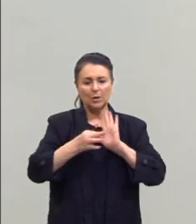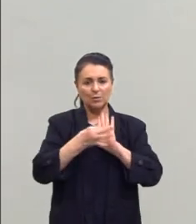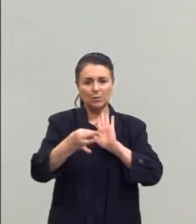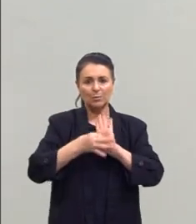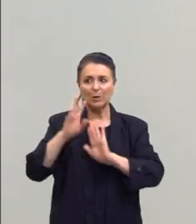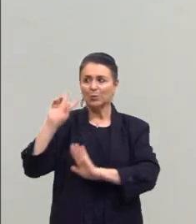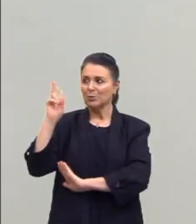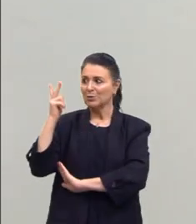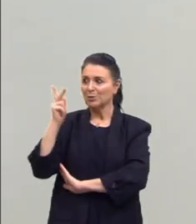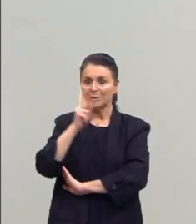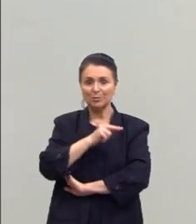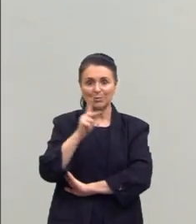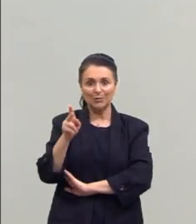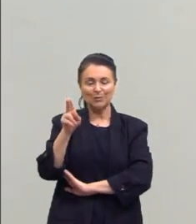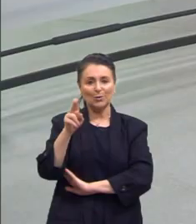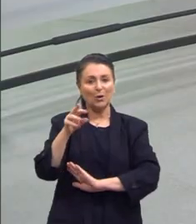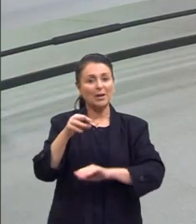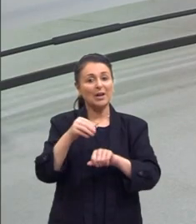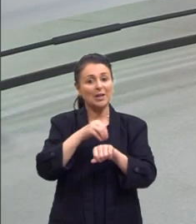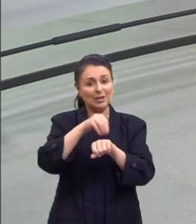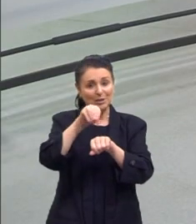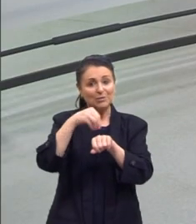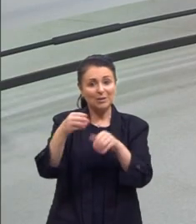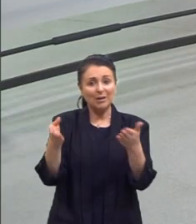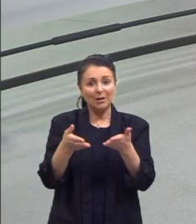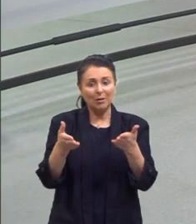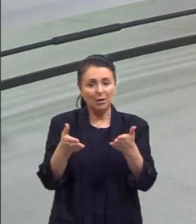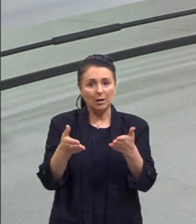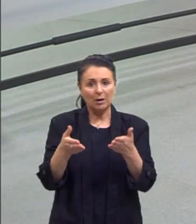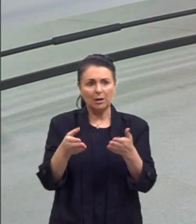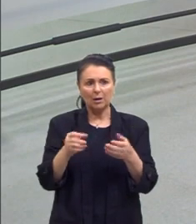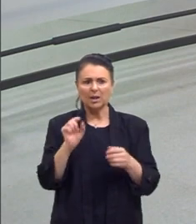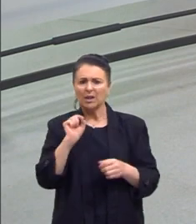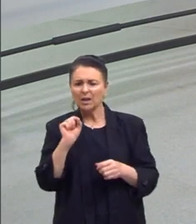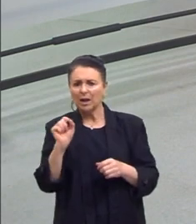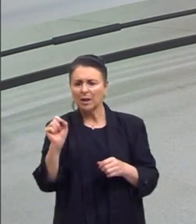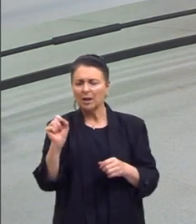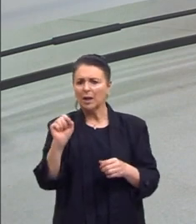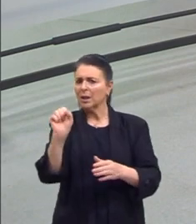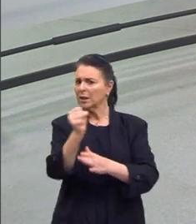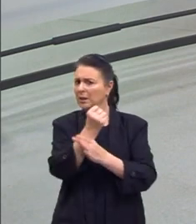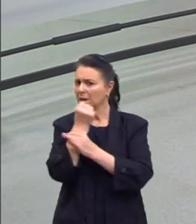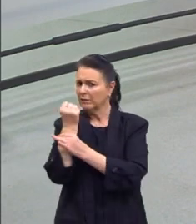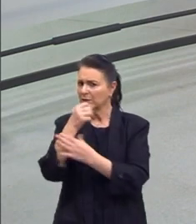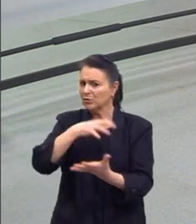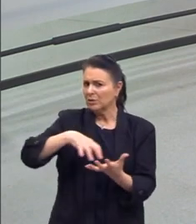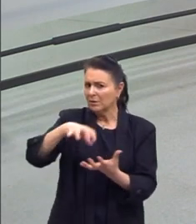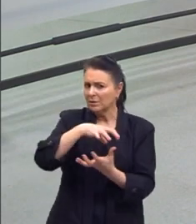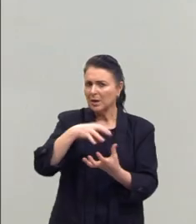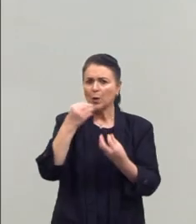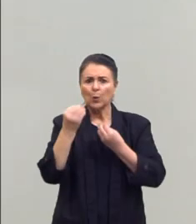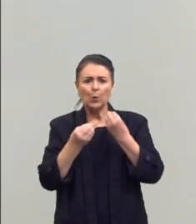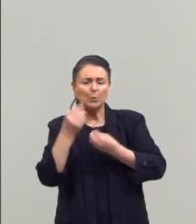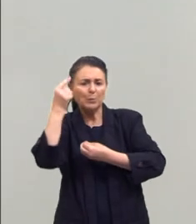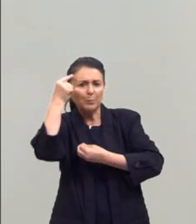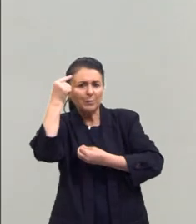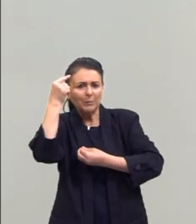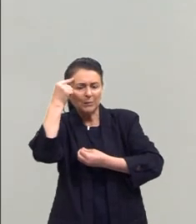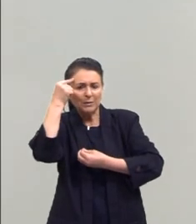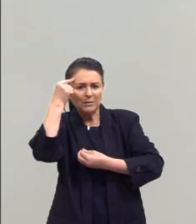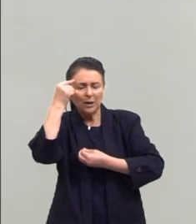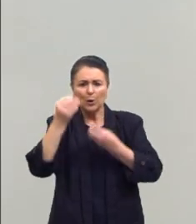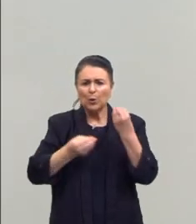históricos que você acabou de citar. Pensar que, ora, mas o que defendia a revolução? Como a gente pensava para